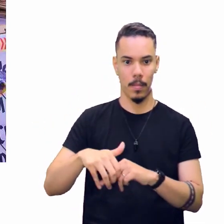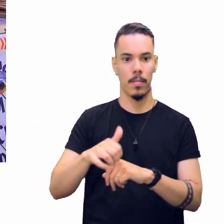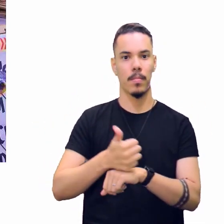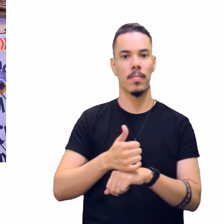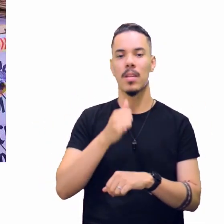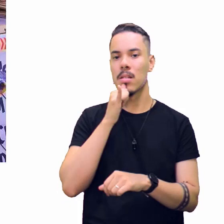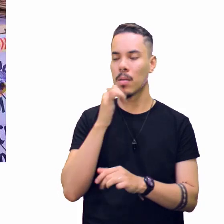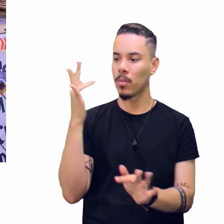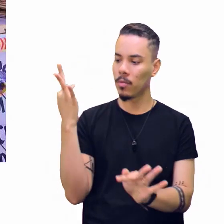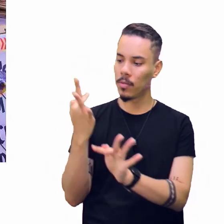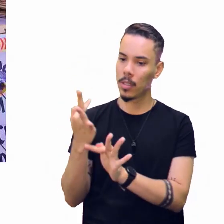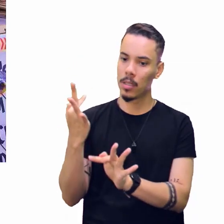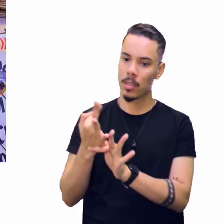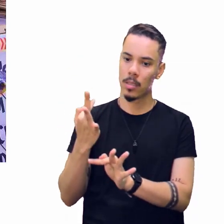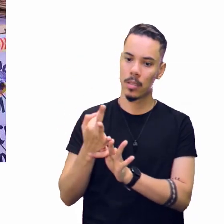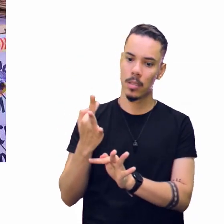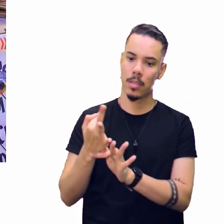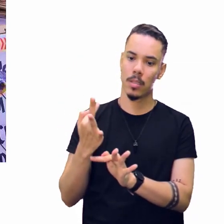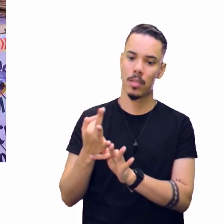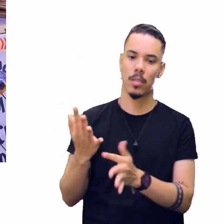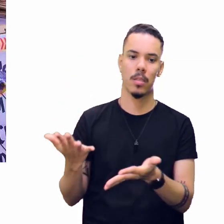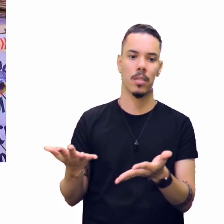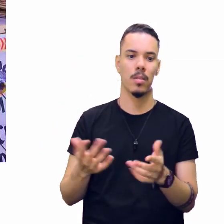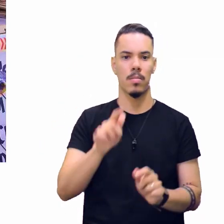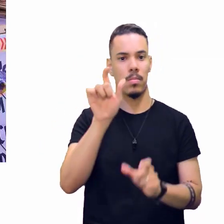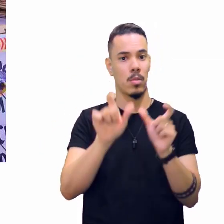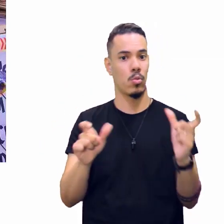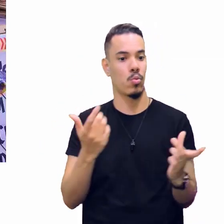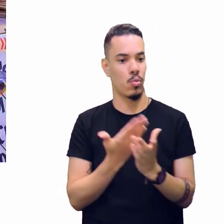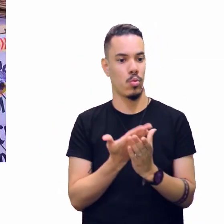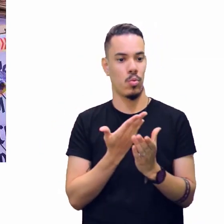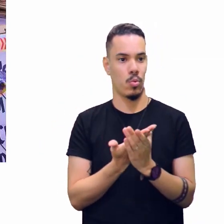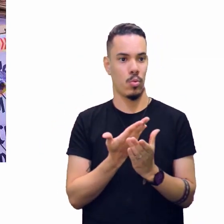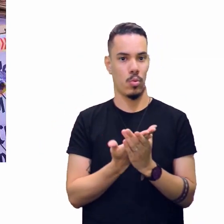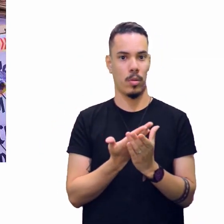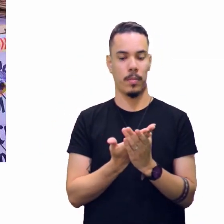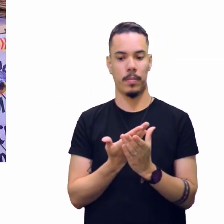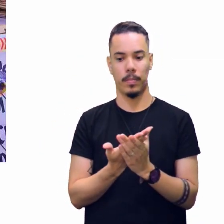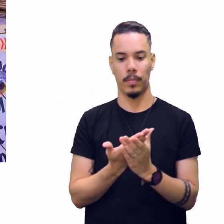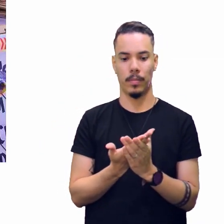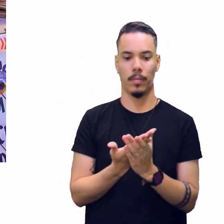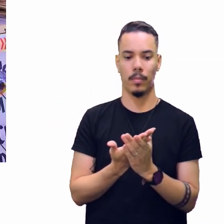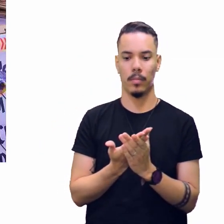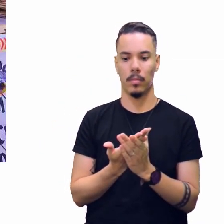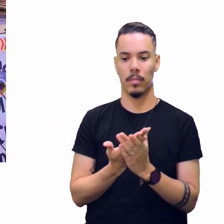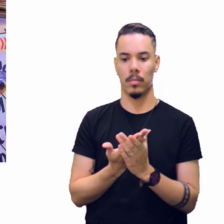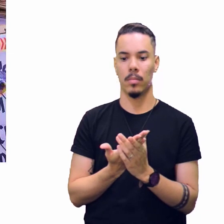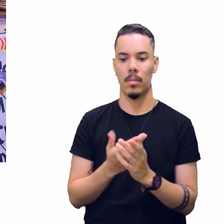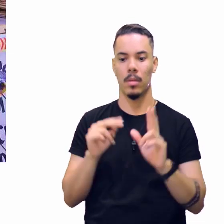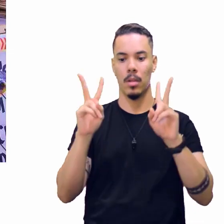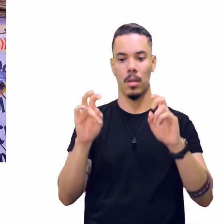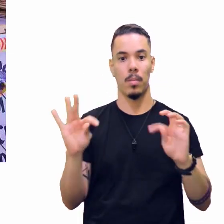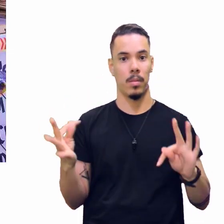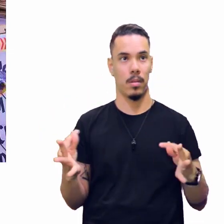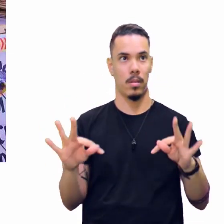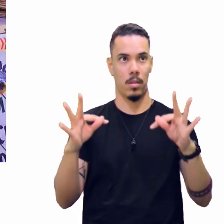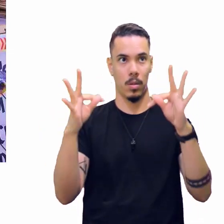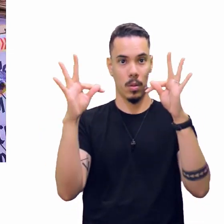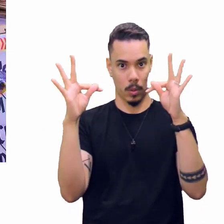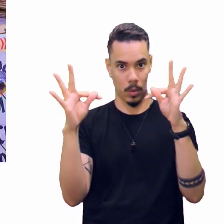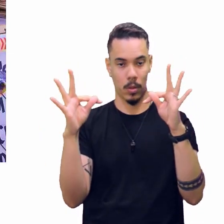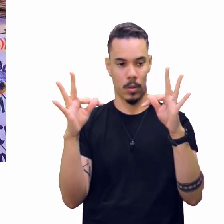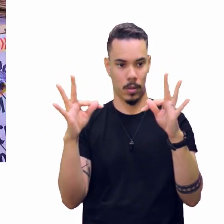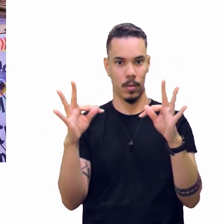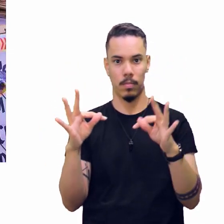físico, pode pegar aquelas pessoas que estudam, né, essa questão da tecnologia, né? E